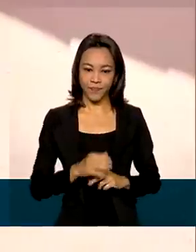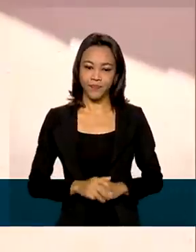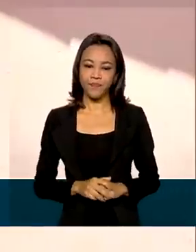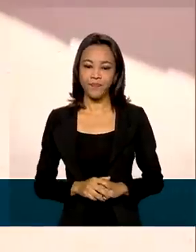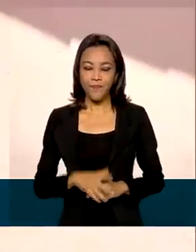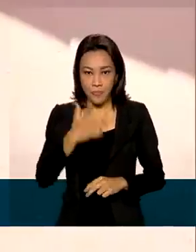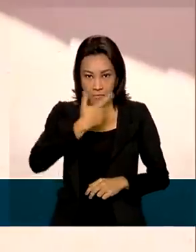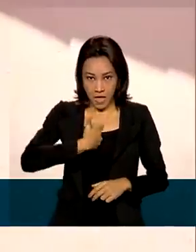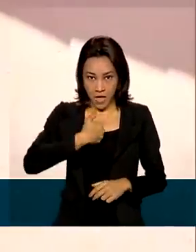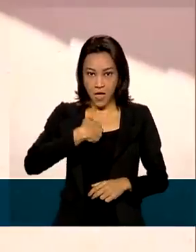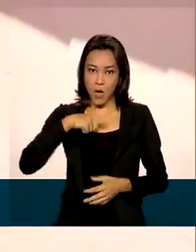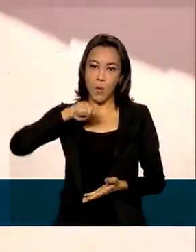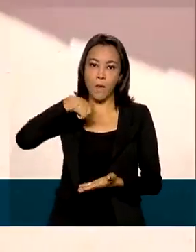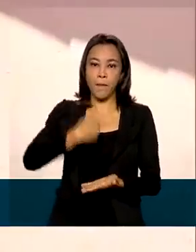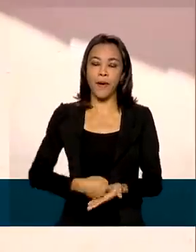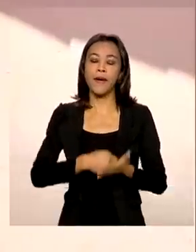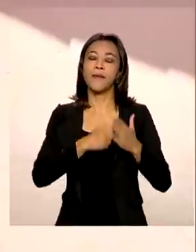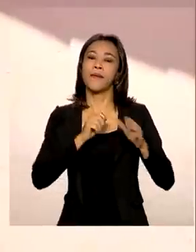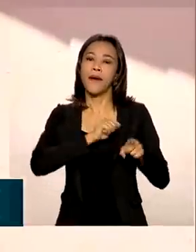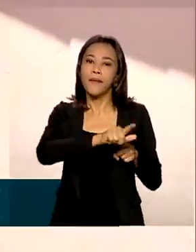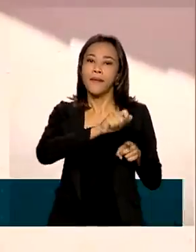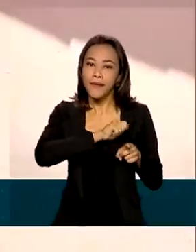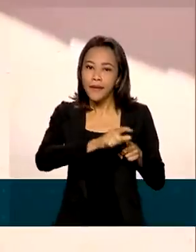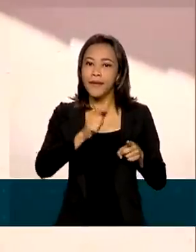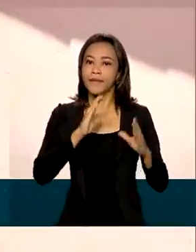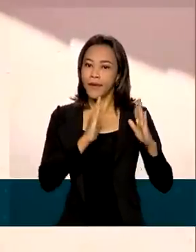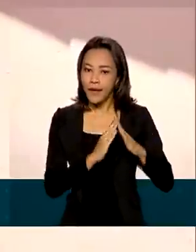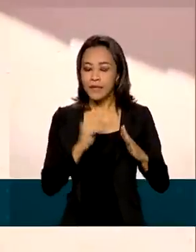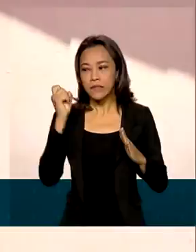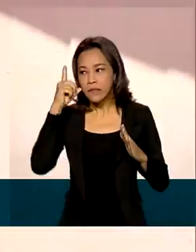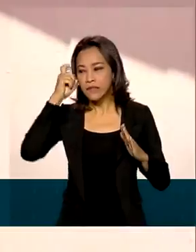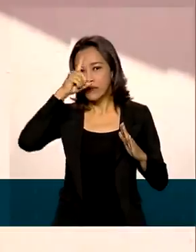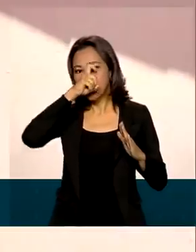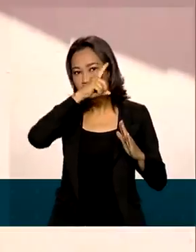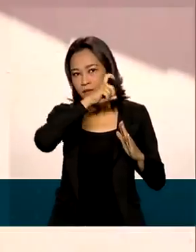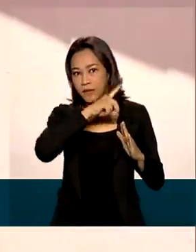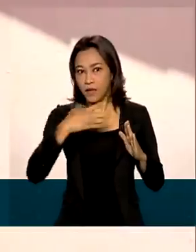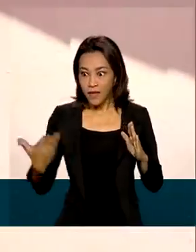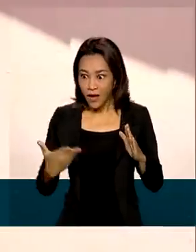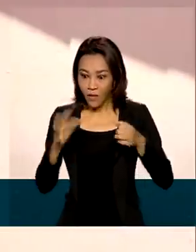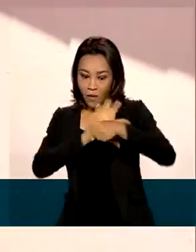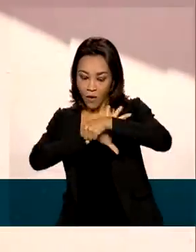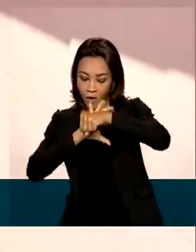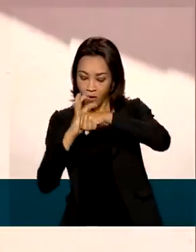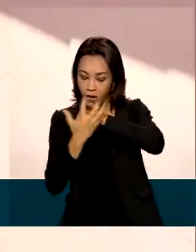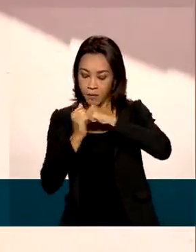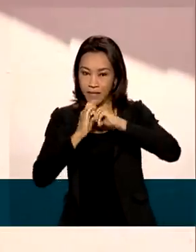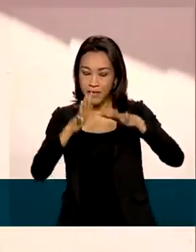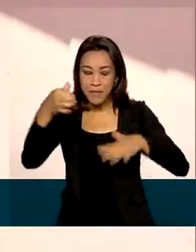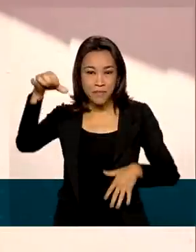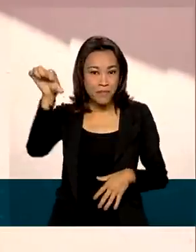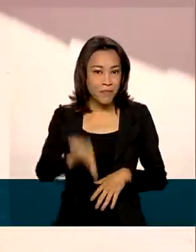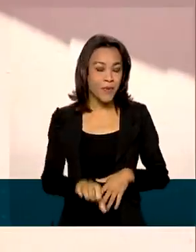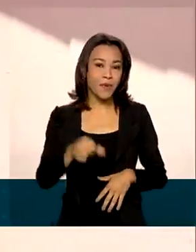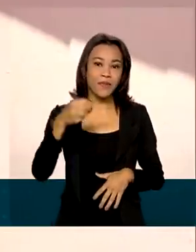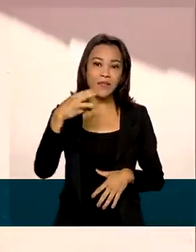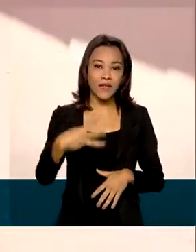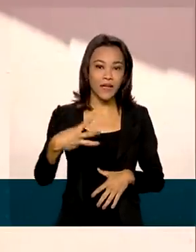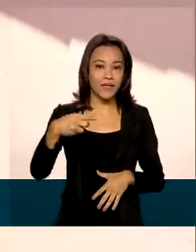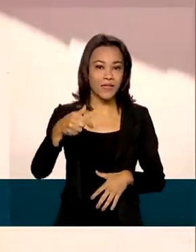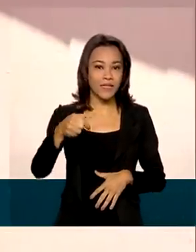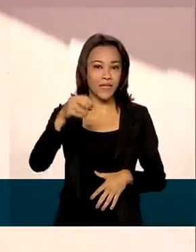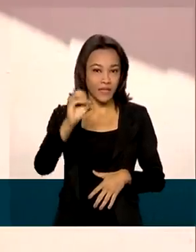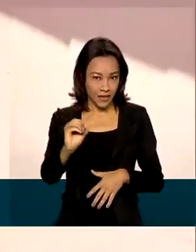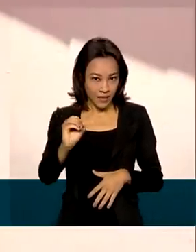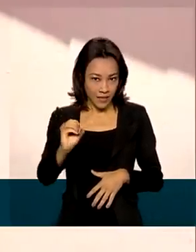Eu pago aluguel e a minha vida ultimamente está muito difícil. Agora, no tempo de pandemia, piorou mais ainda, porque eu pago 370 de